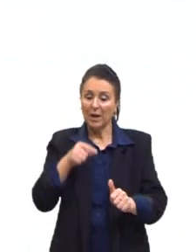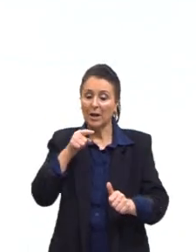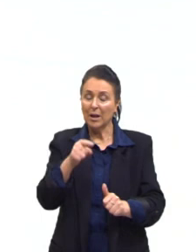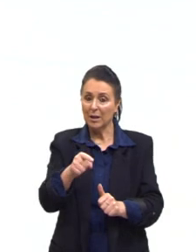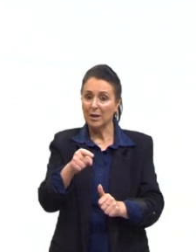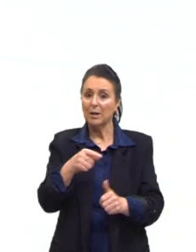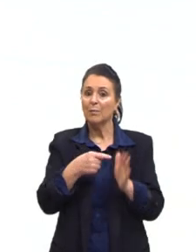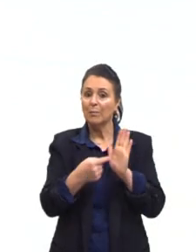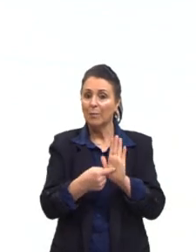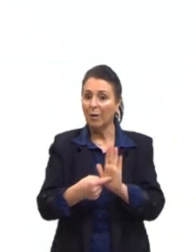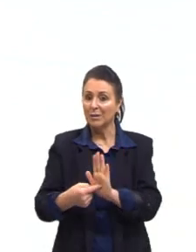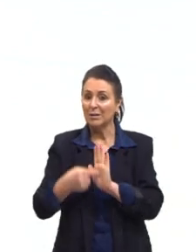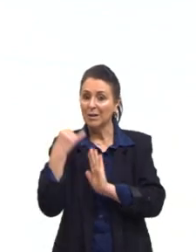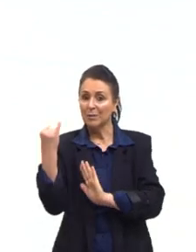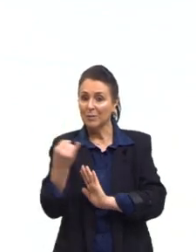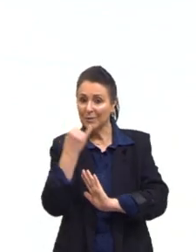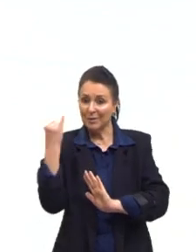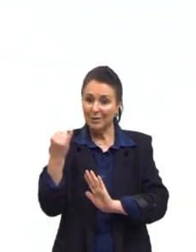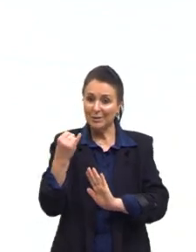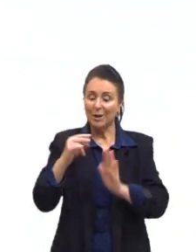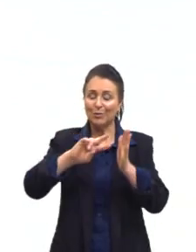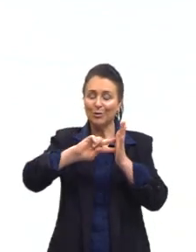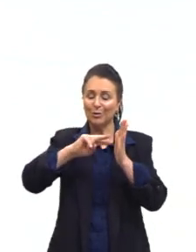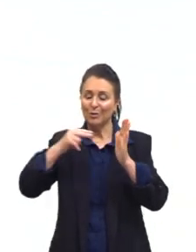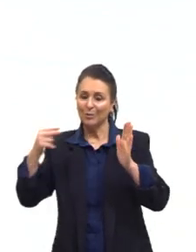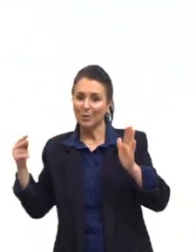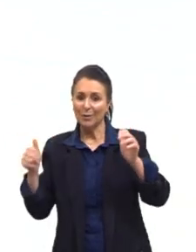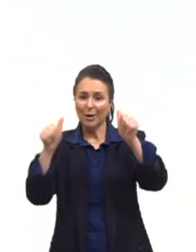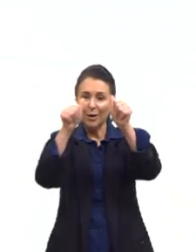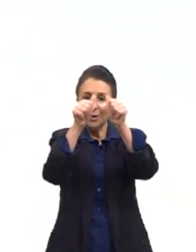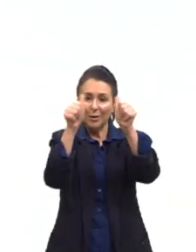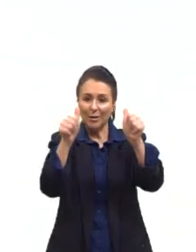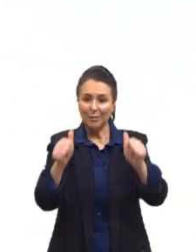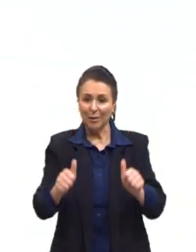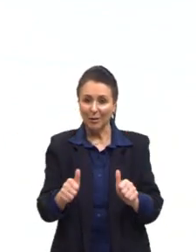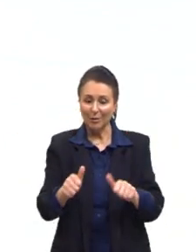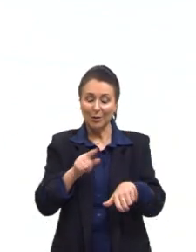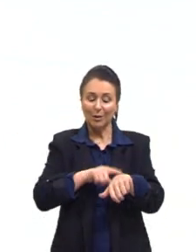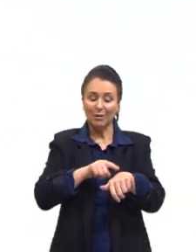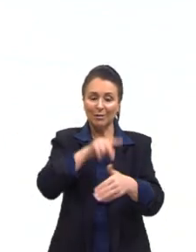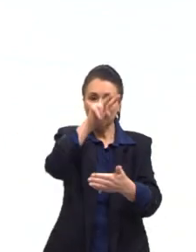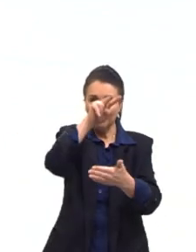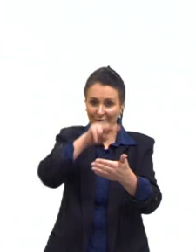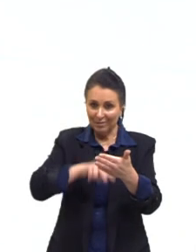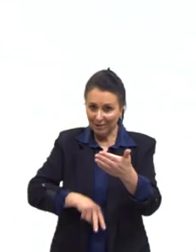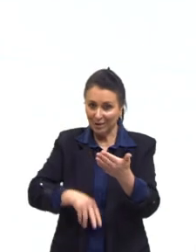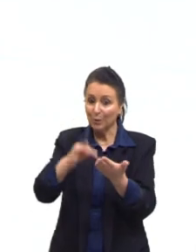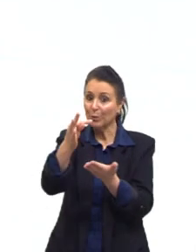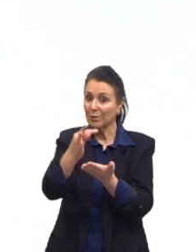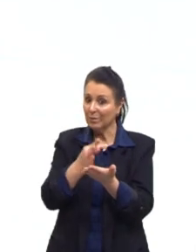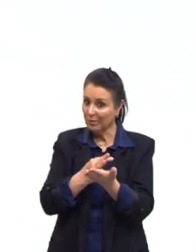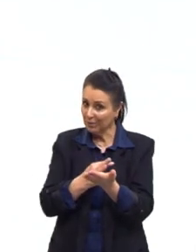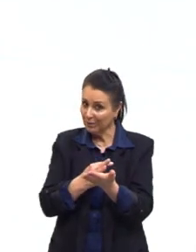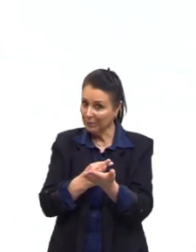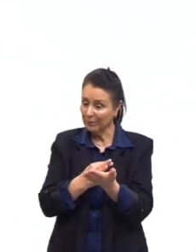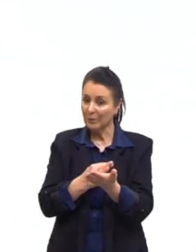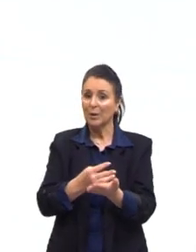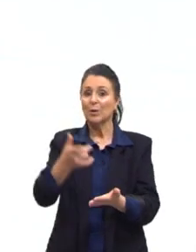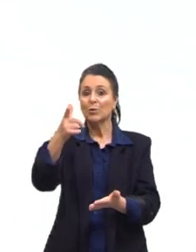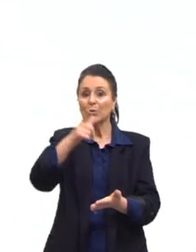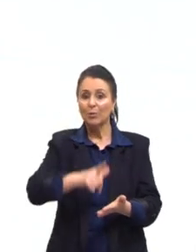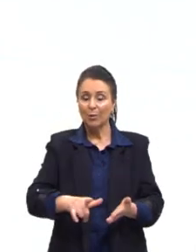importância de interpretar imagens durante a leitura das matérias. E, de novo, eu botei ali uma imagenzinha